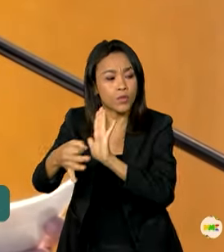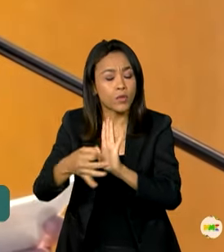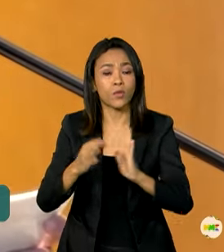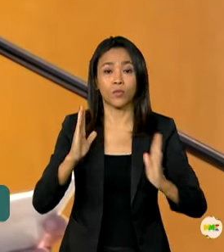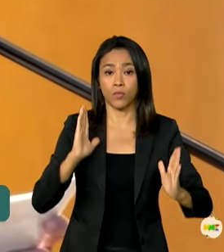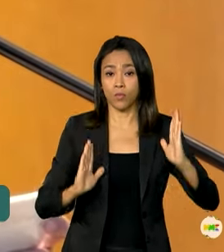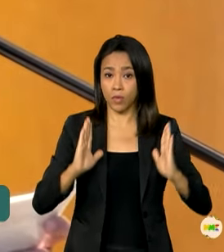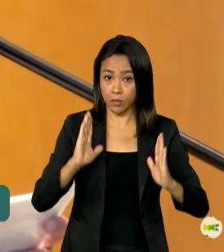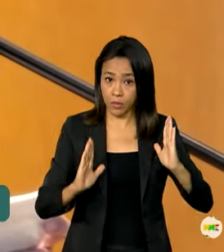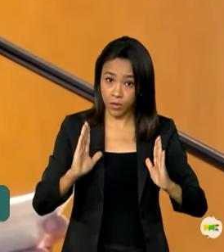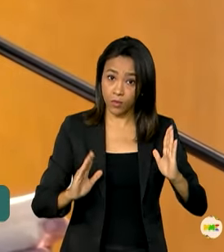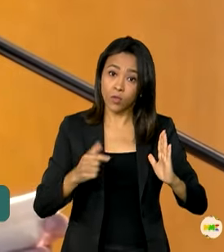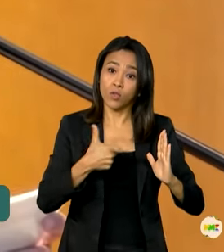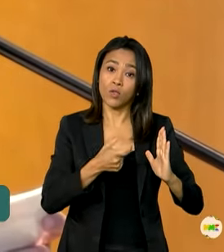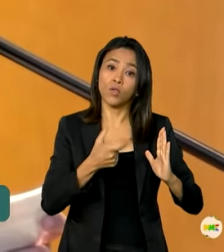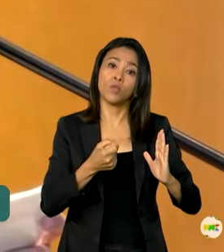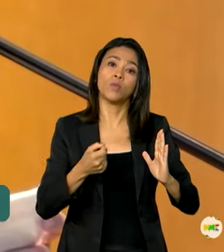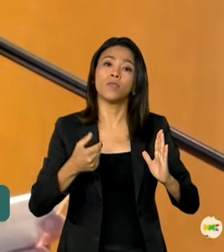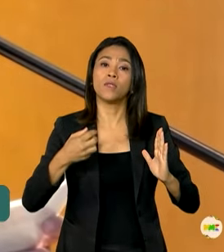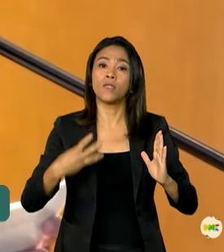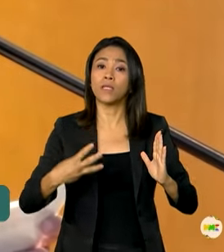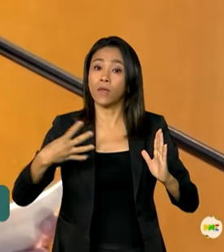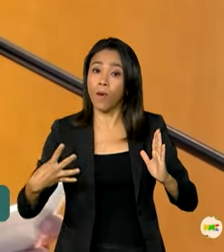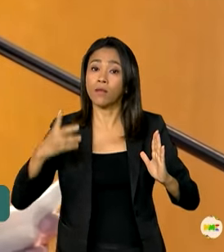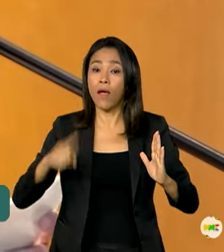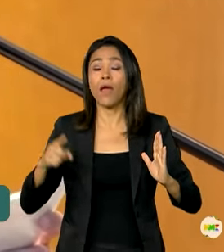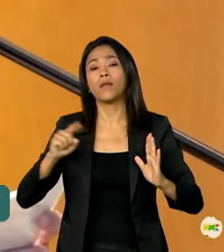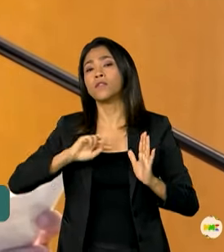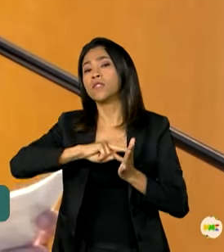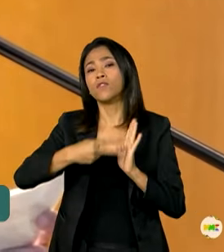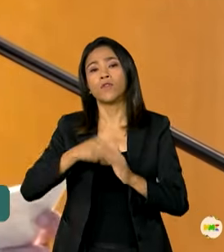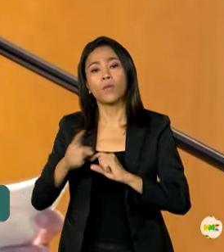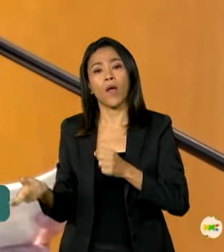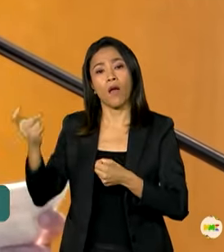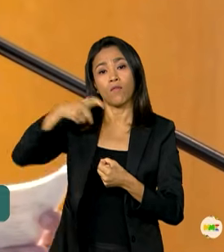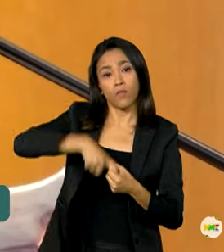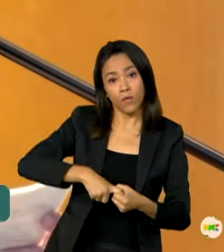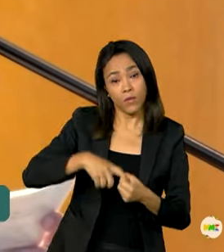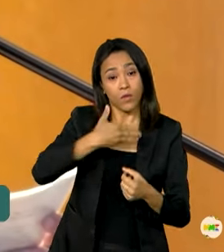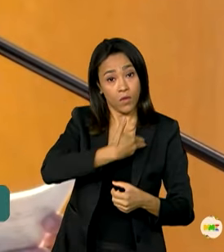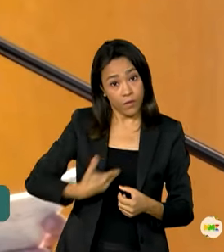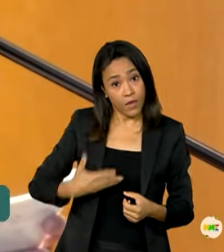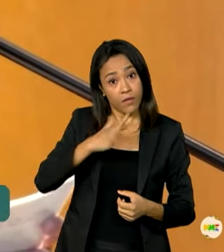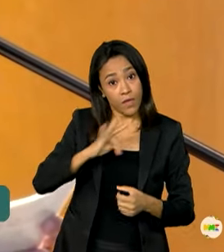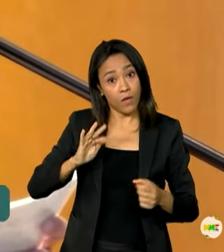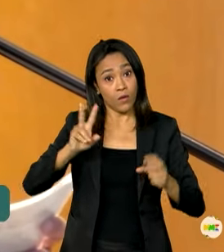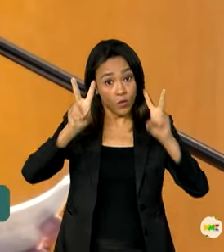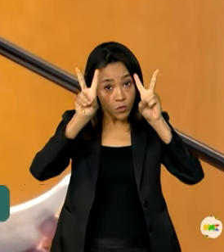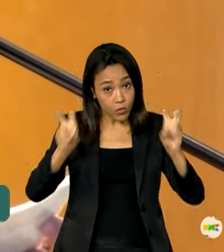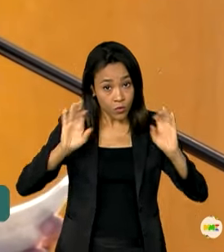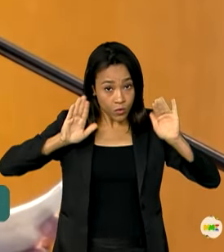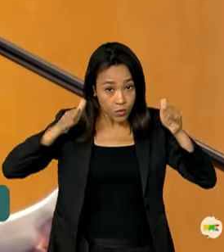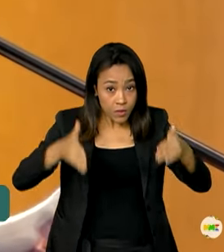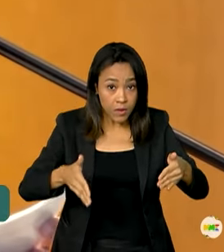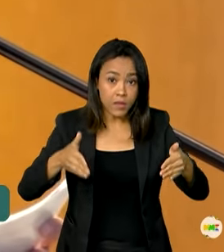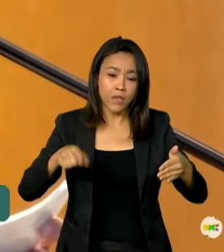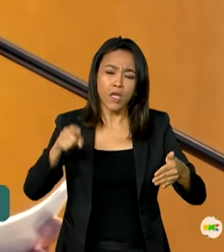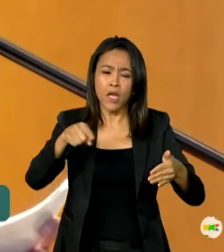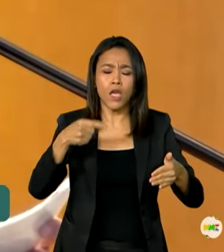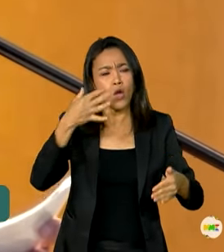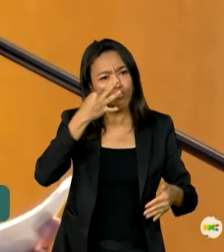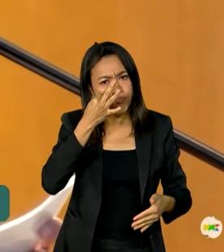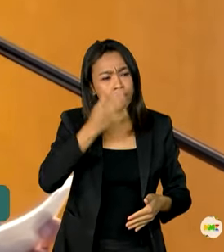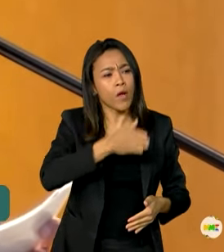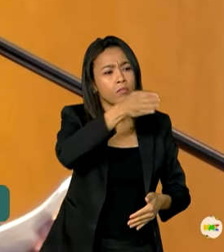2034, representa a retomada pelo governo federal de um importante produto. Não houve um único lugar que eu visitasse como